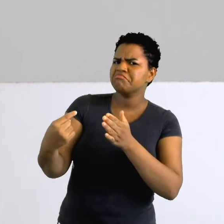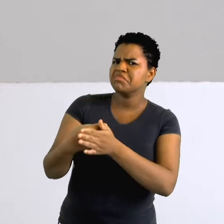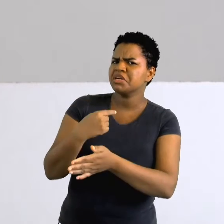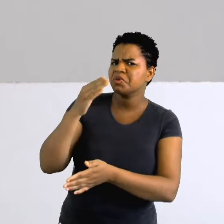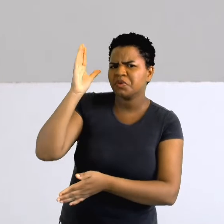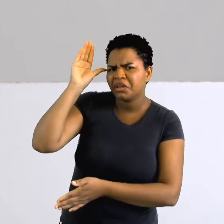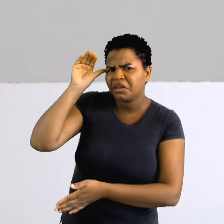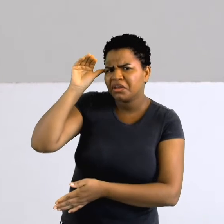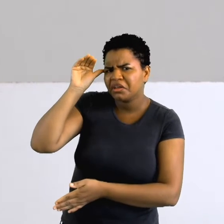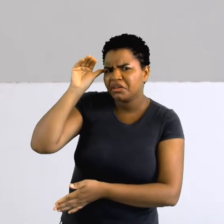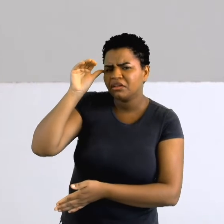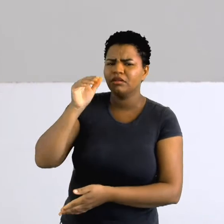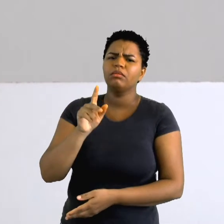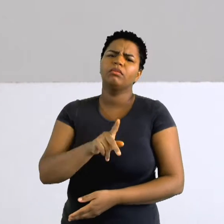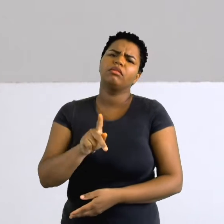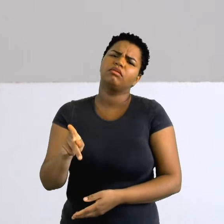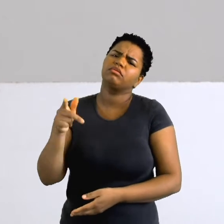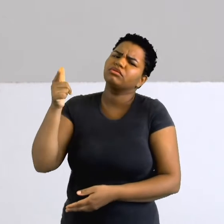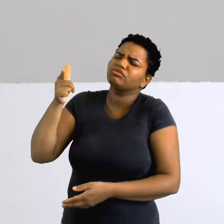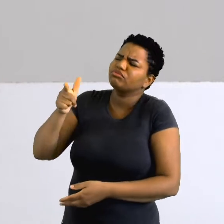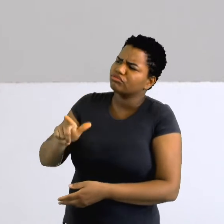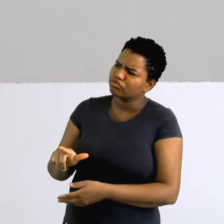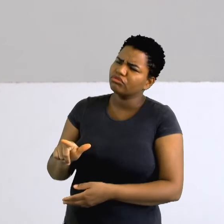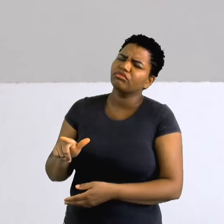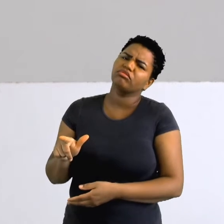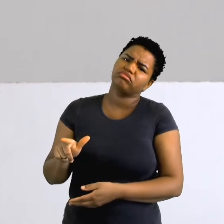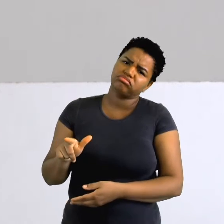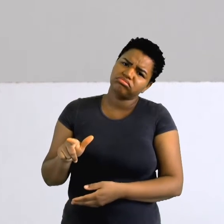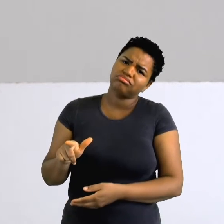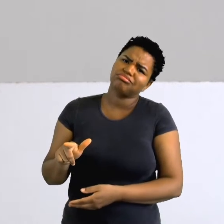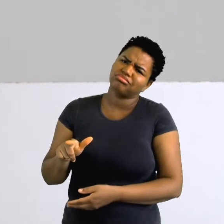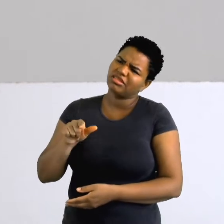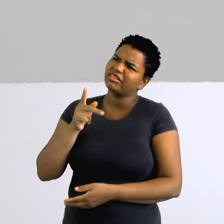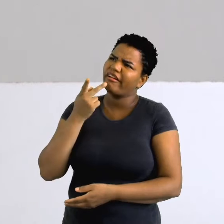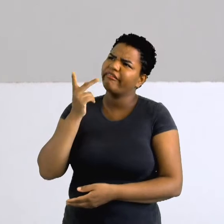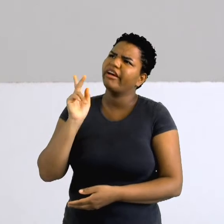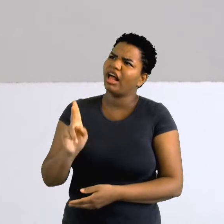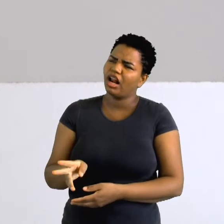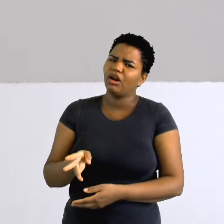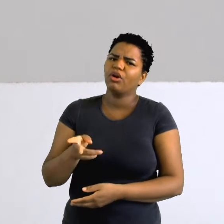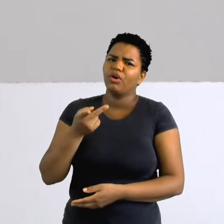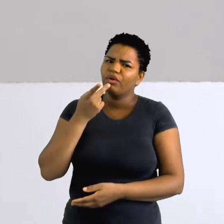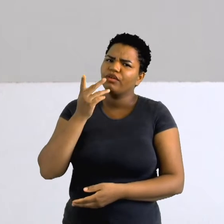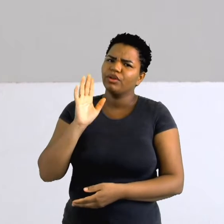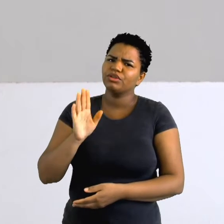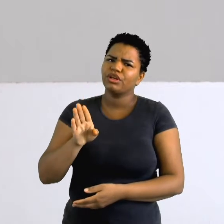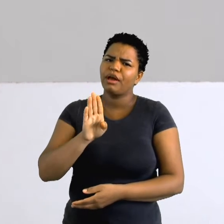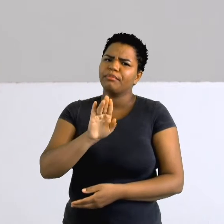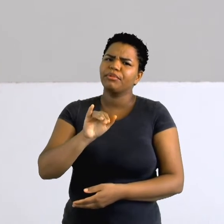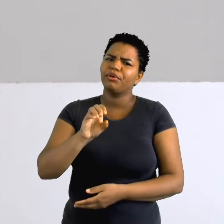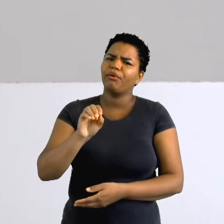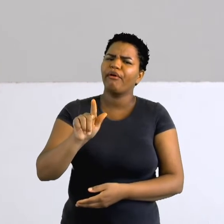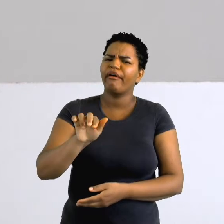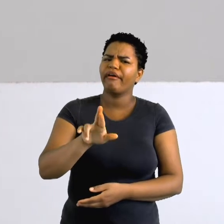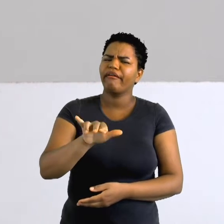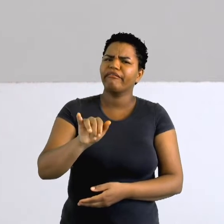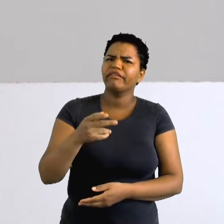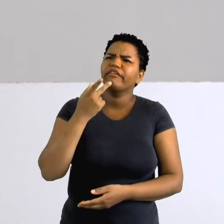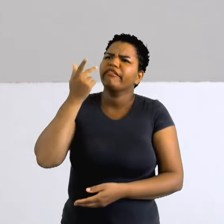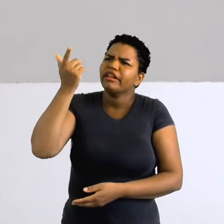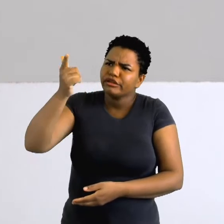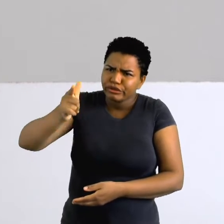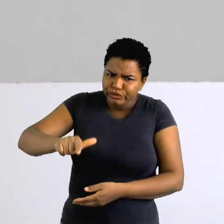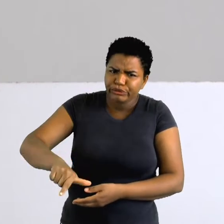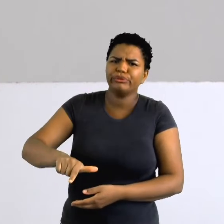novo? A senhora já falou de biografia na aula passada e vai falar de novo?